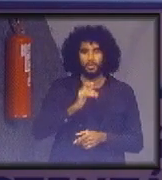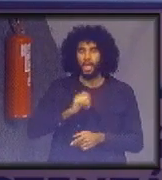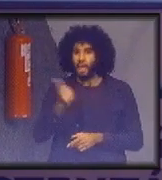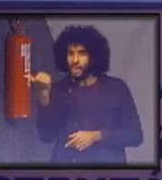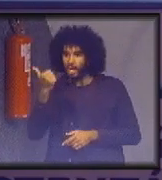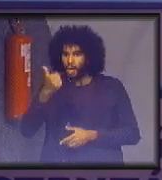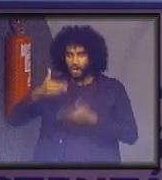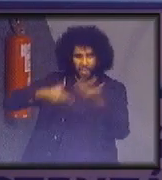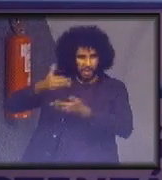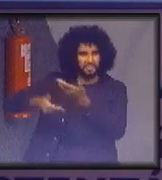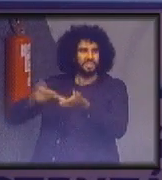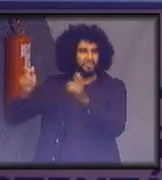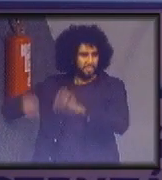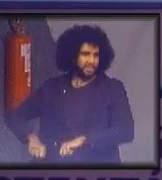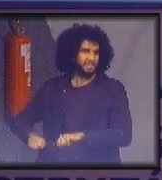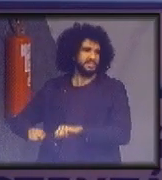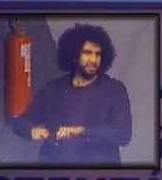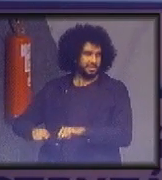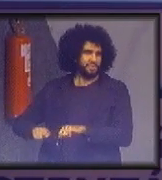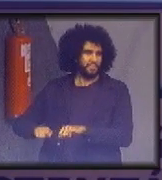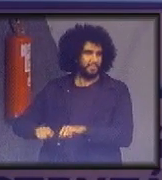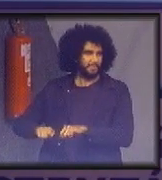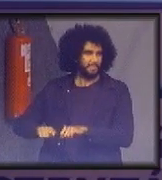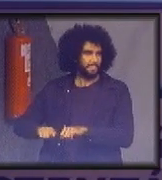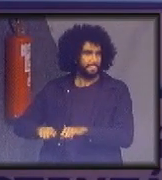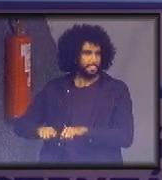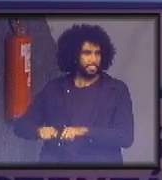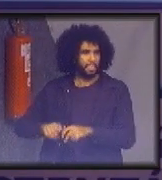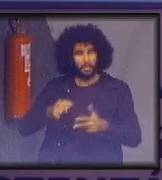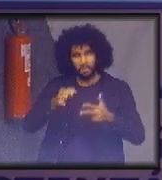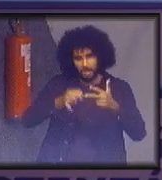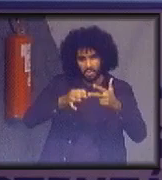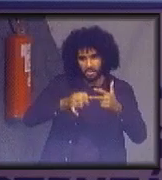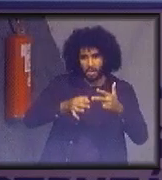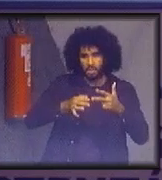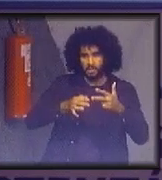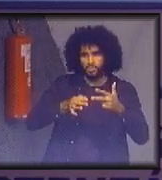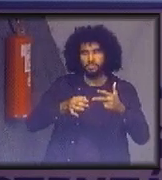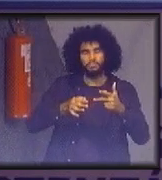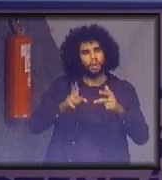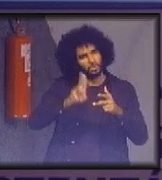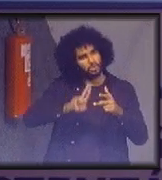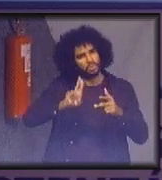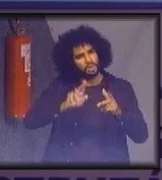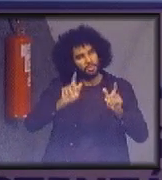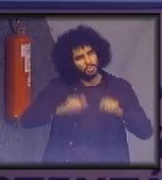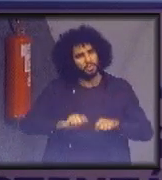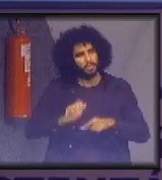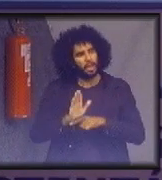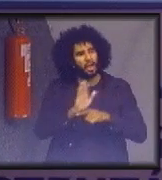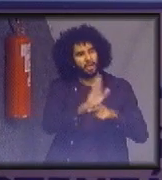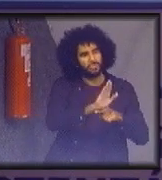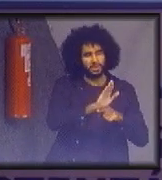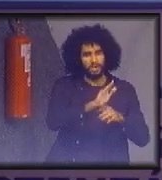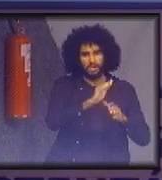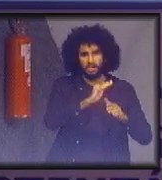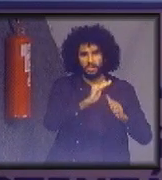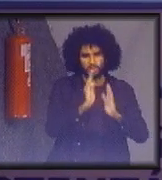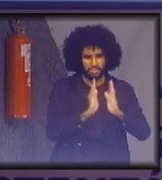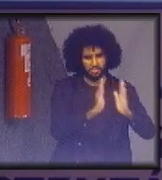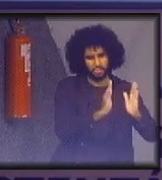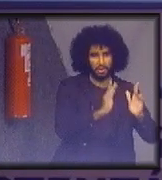colaboradores mais do que para o Poder Judiciário em si, mas o Poder Judiciário pode ajudar nesse processo de